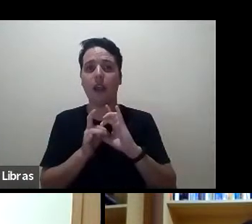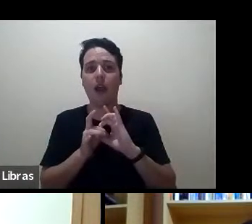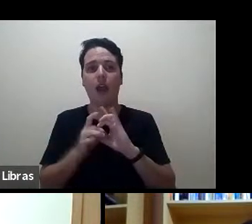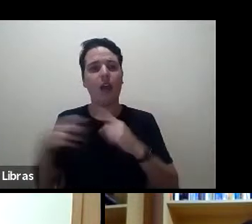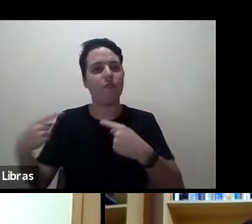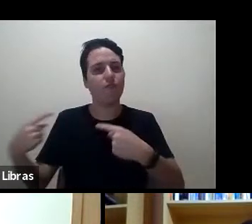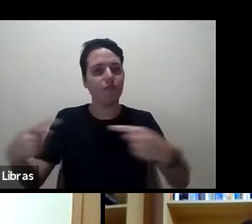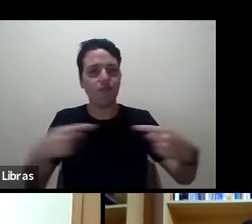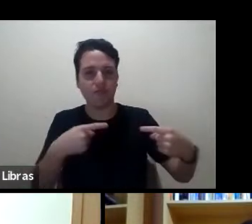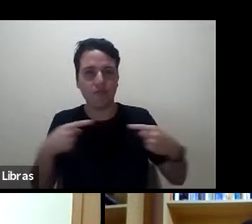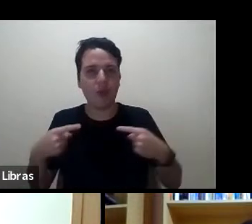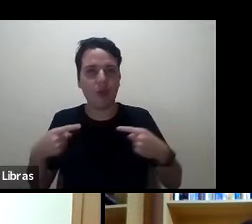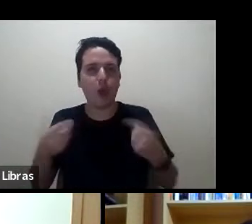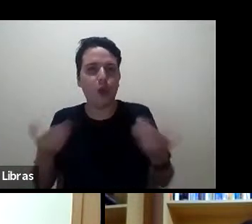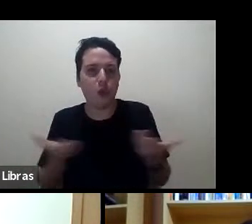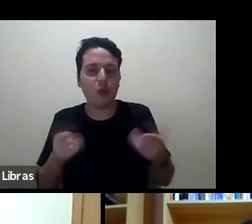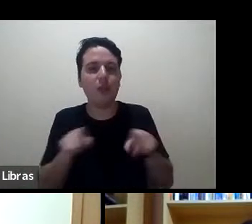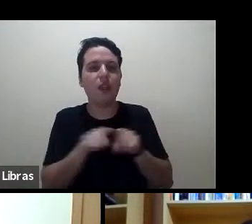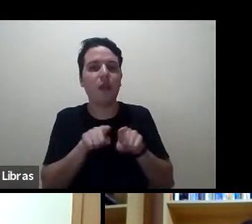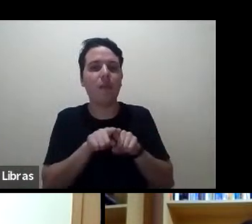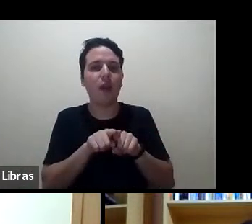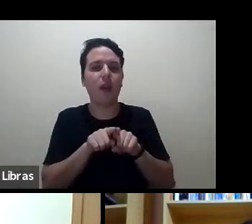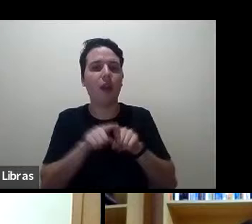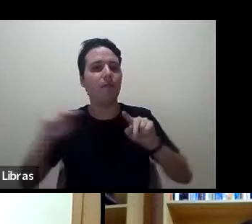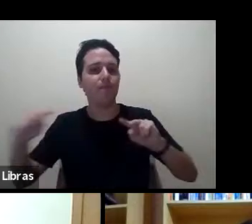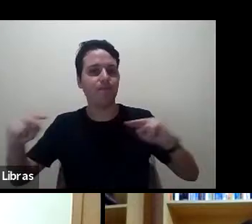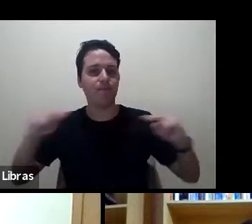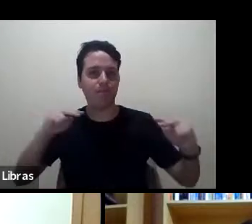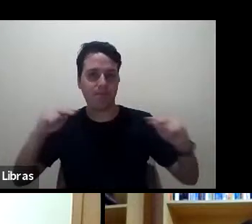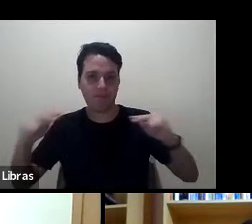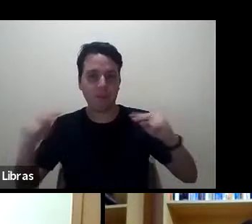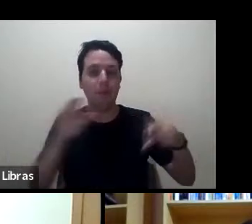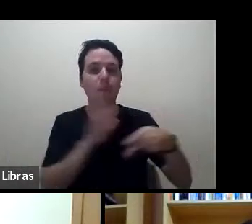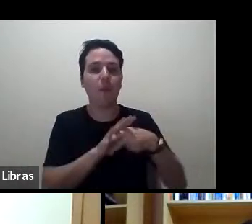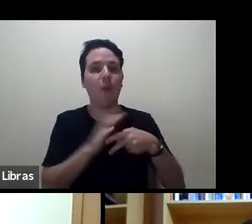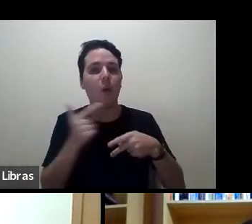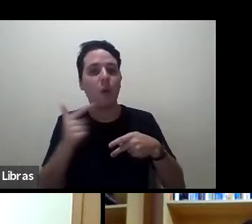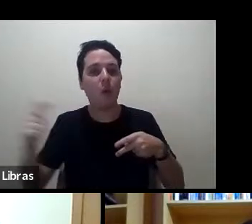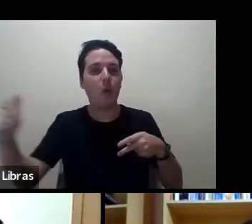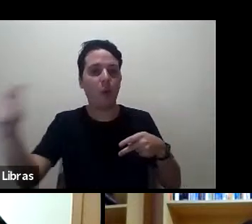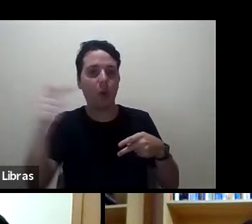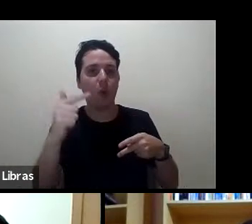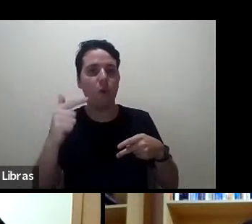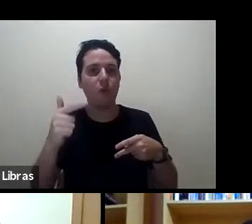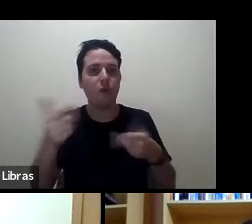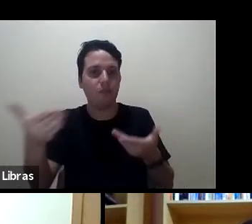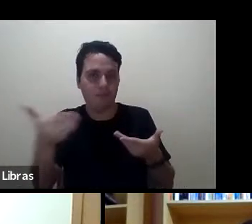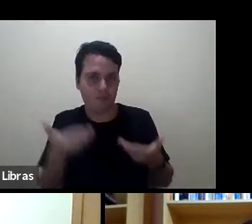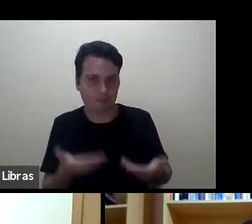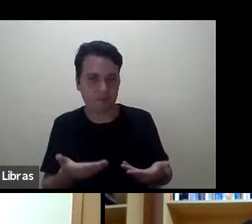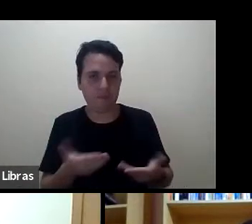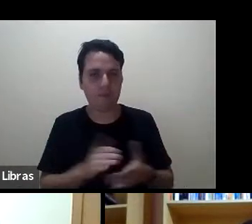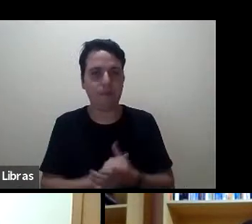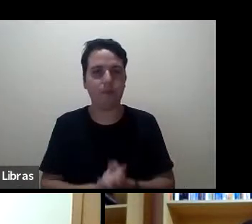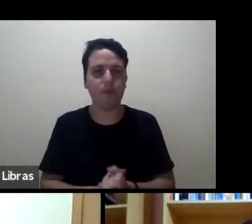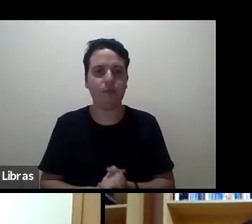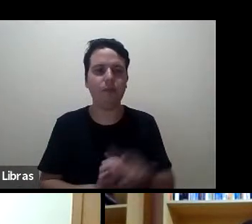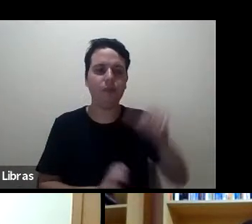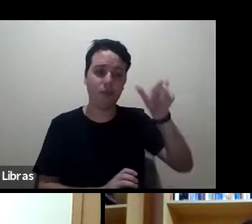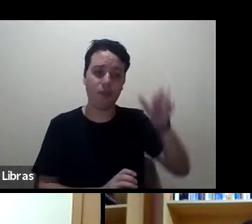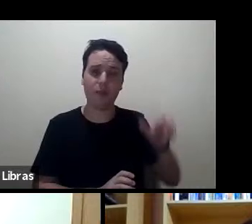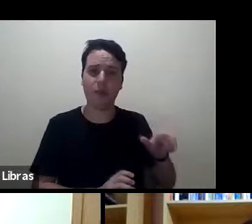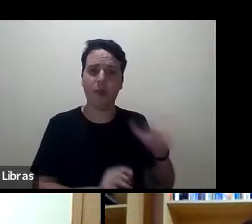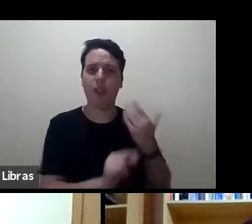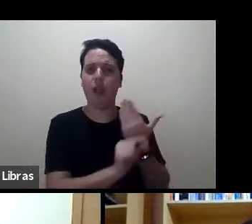interfaces com os nossos outros convidados. Um autor muito